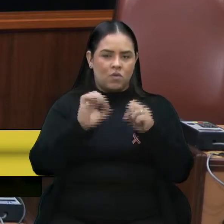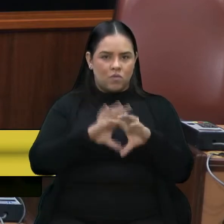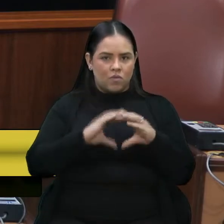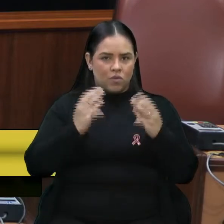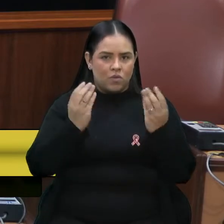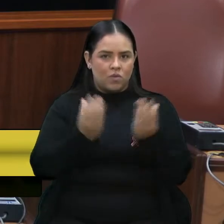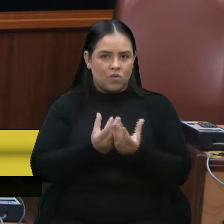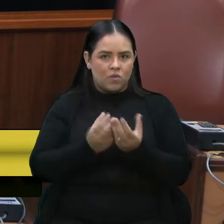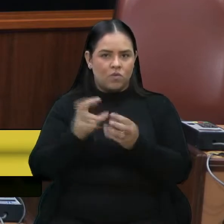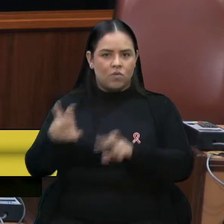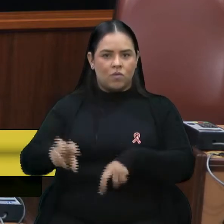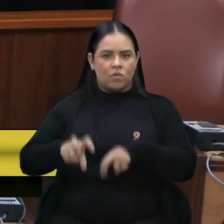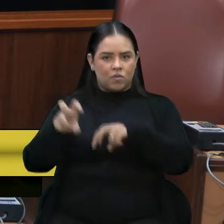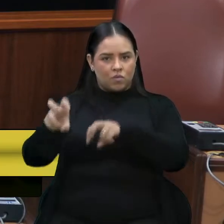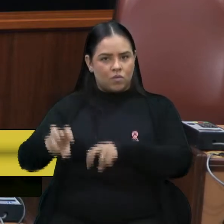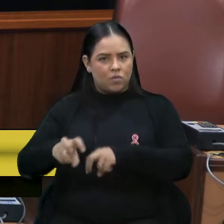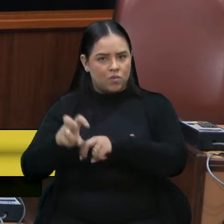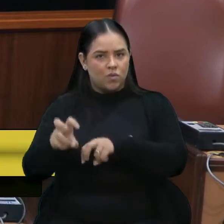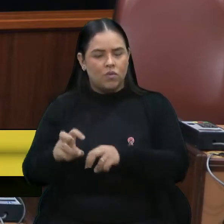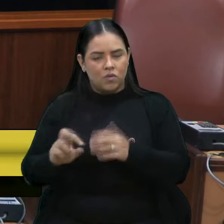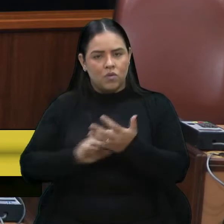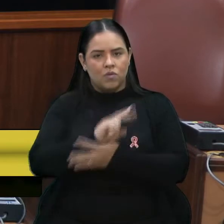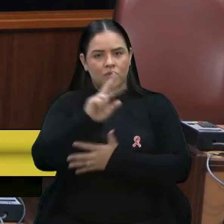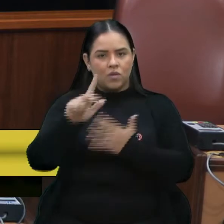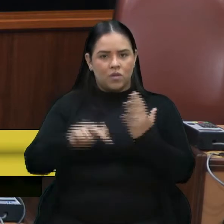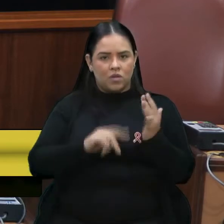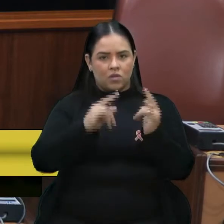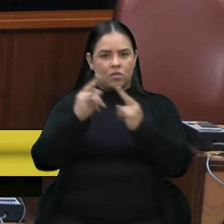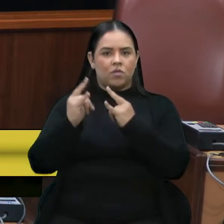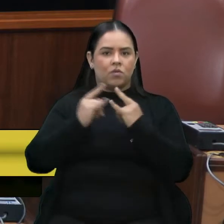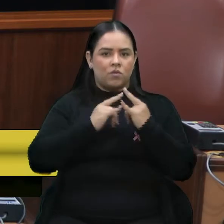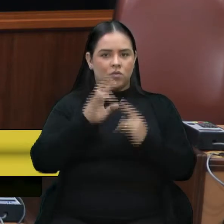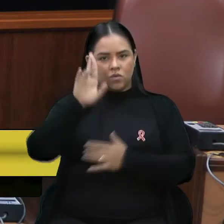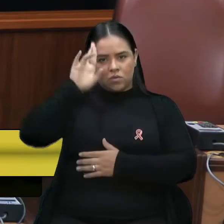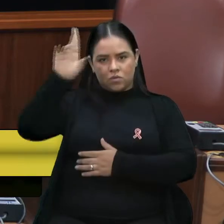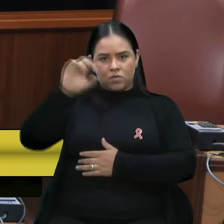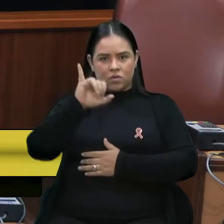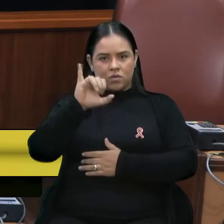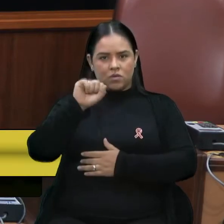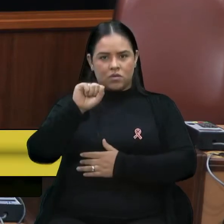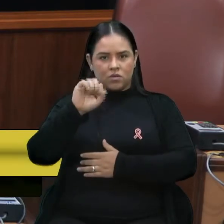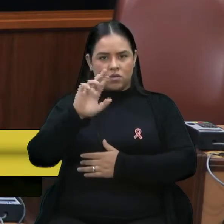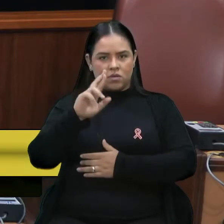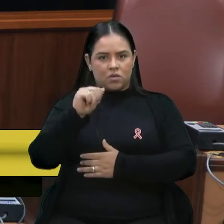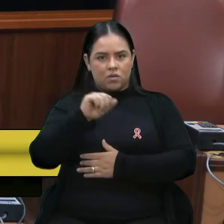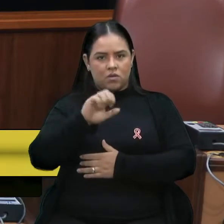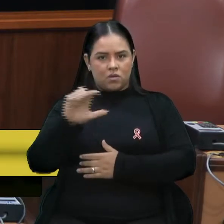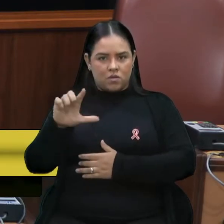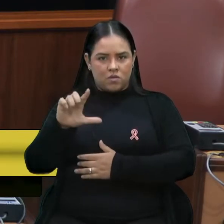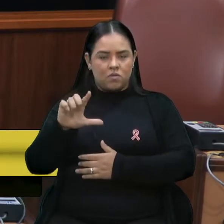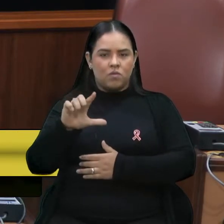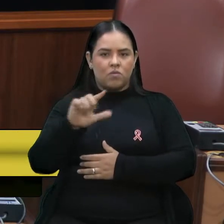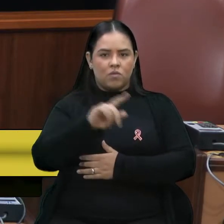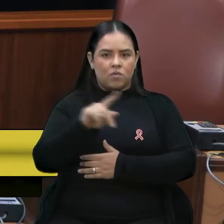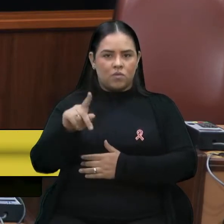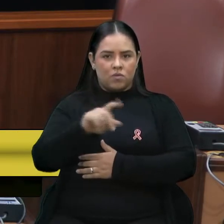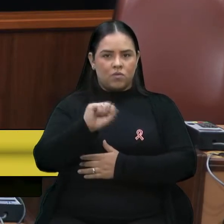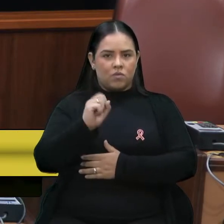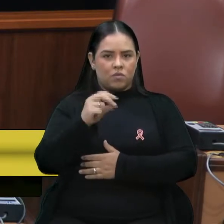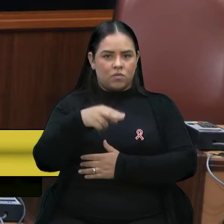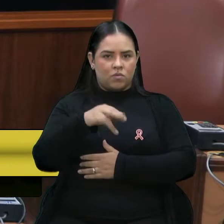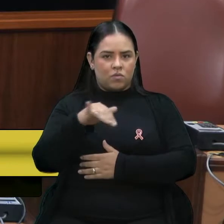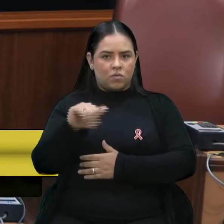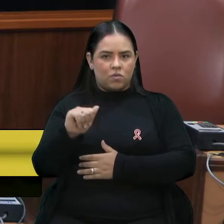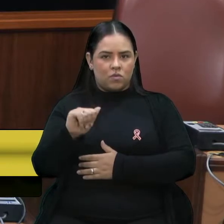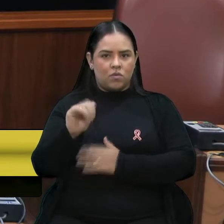agricultores, de diversas entidades. Então, o diretor Israel, a professora Sônia, receberão aí os colegas